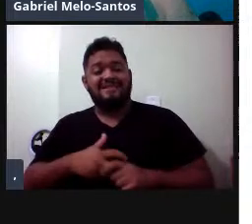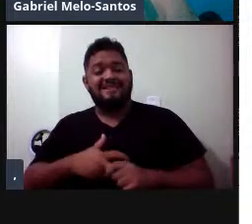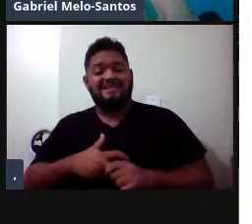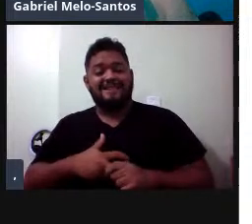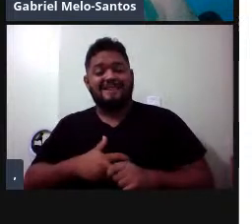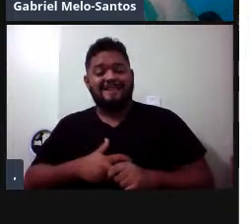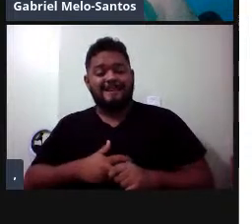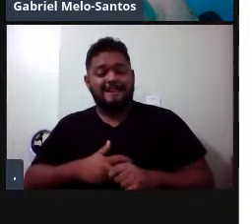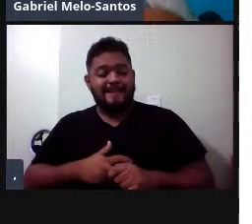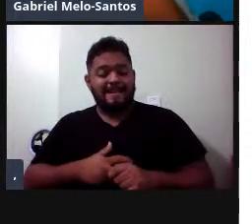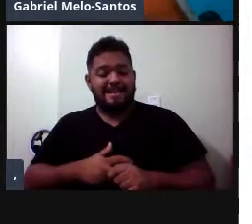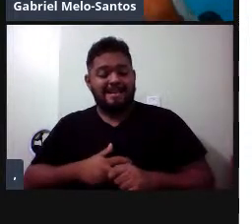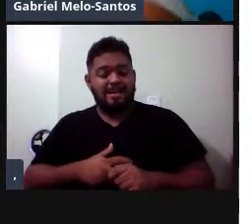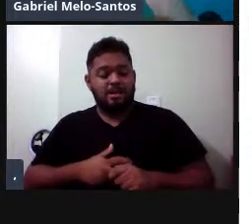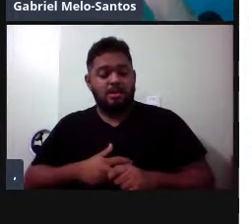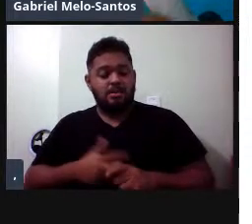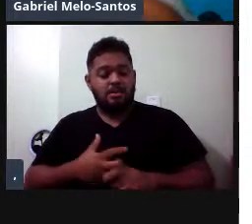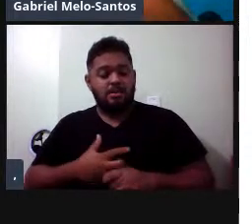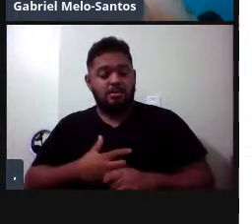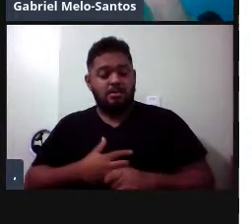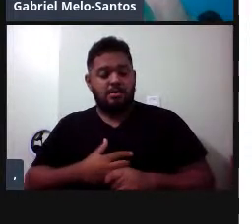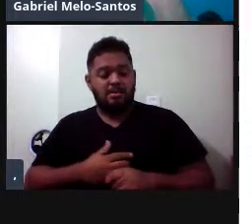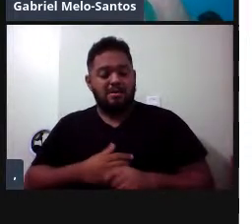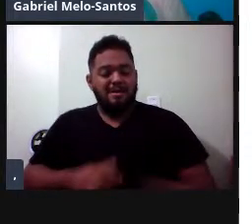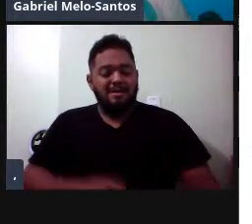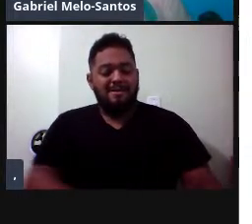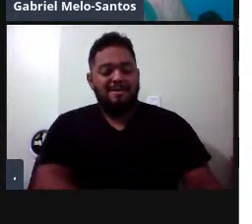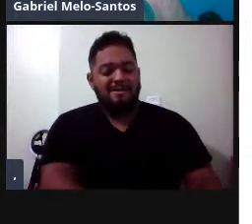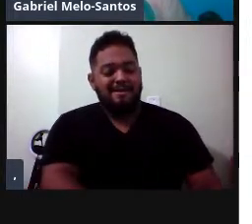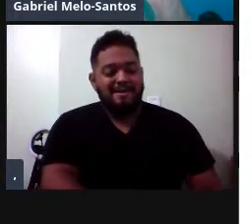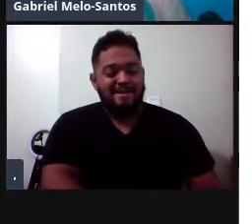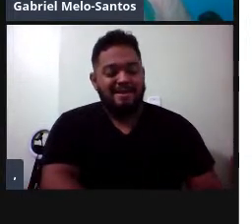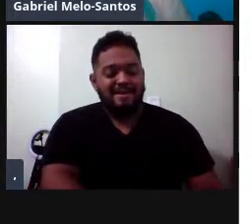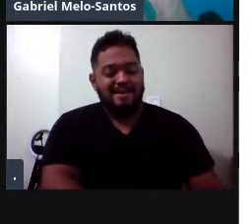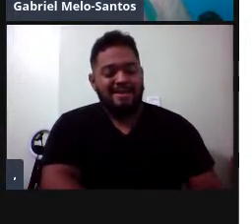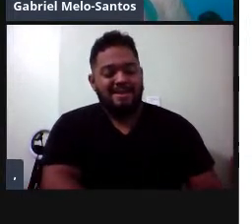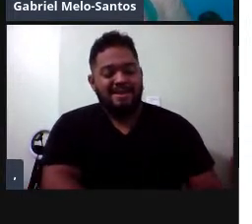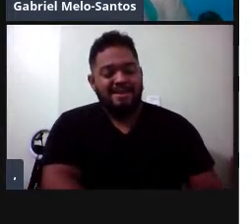número de tipos sonoros, um repertório menos diverso.